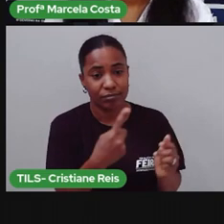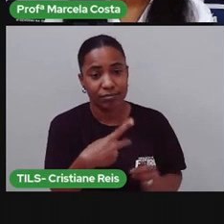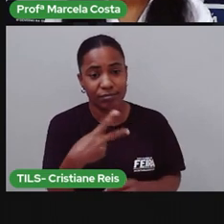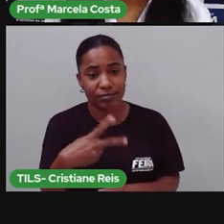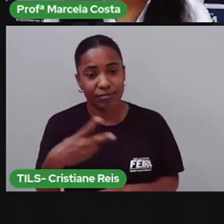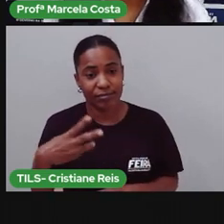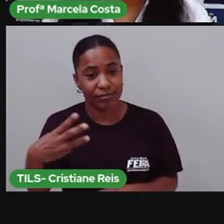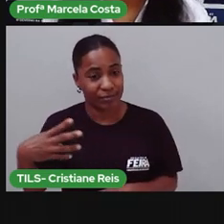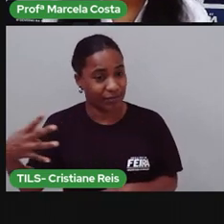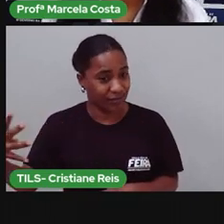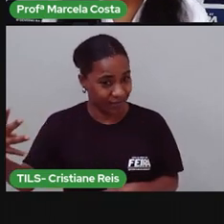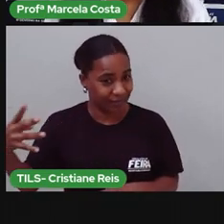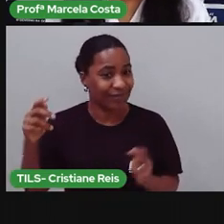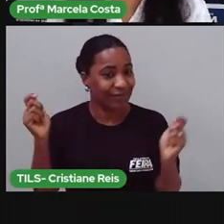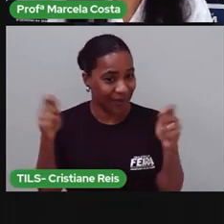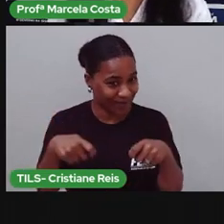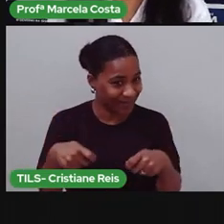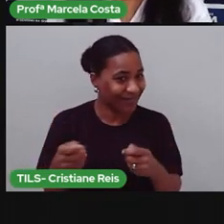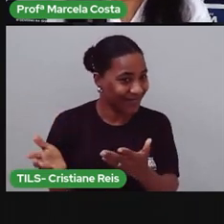Vamos lá?